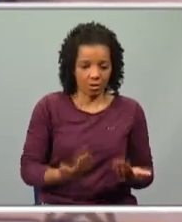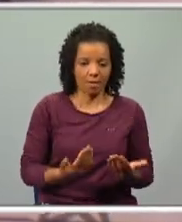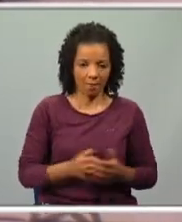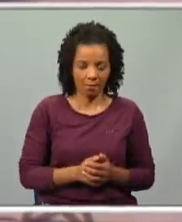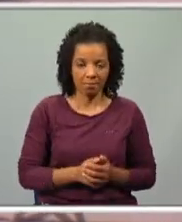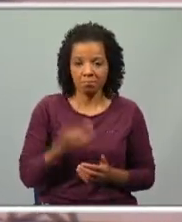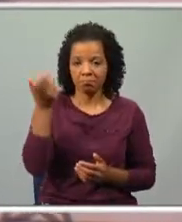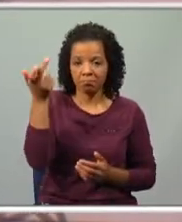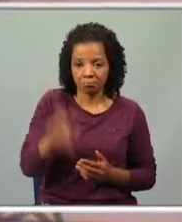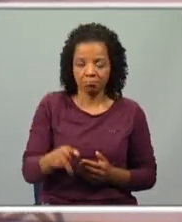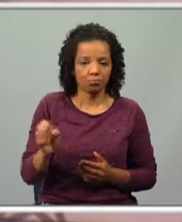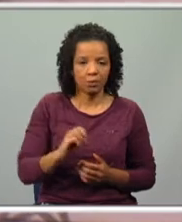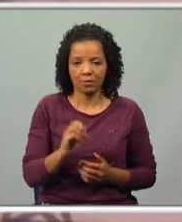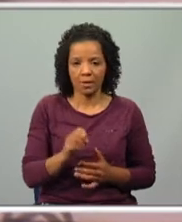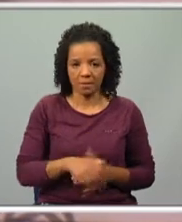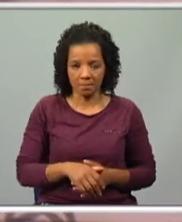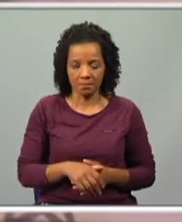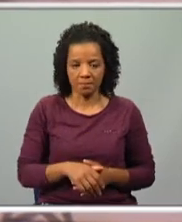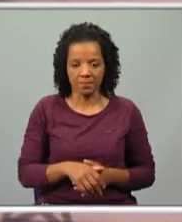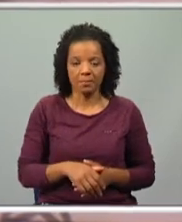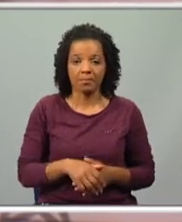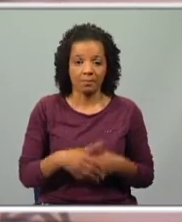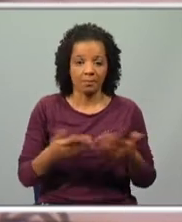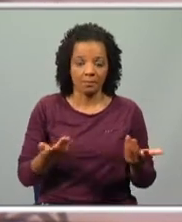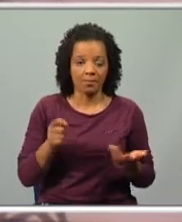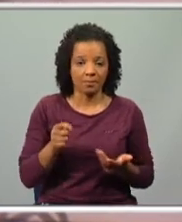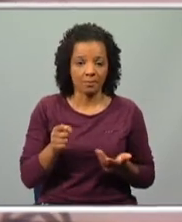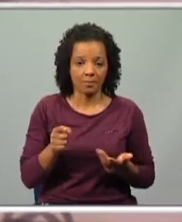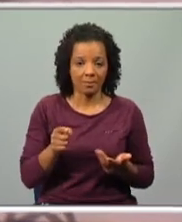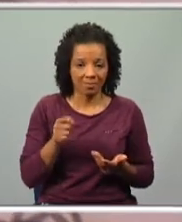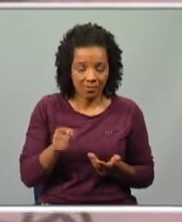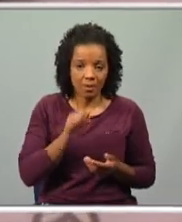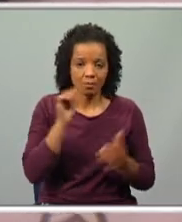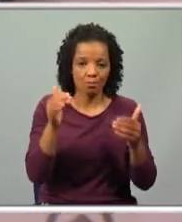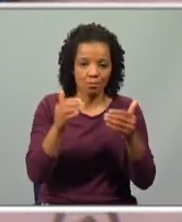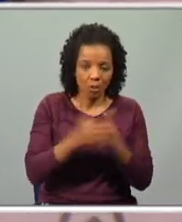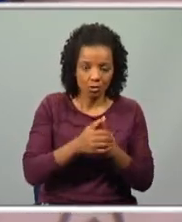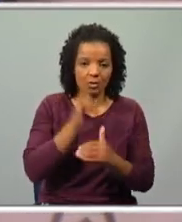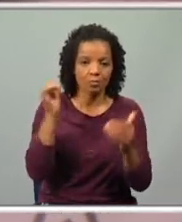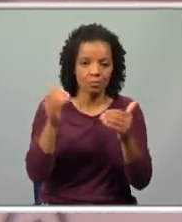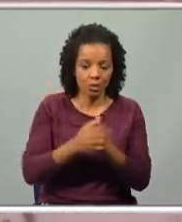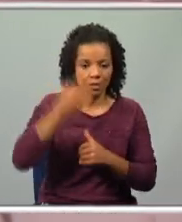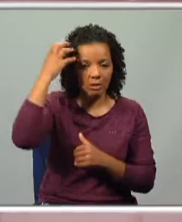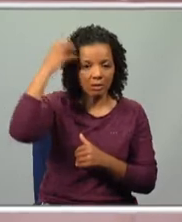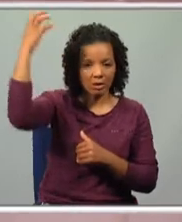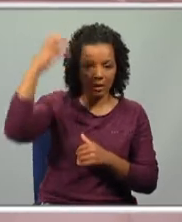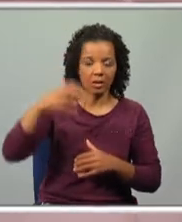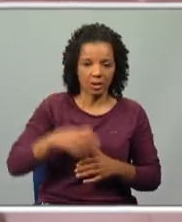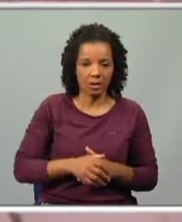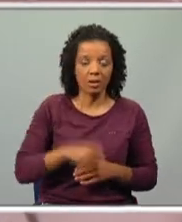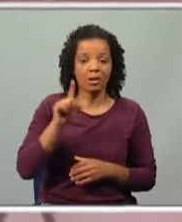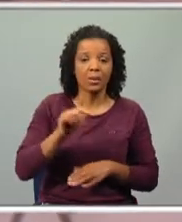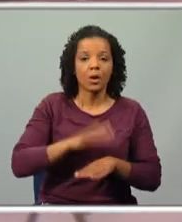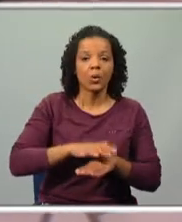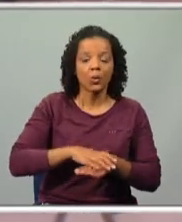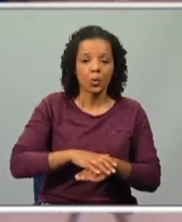que nada disto teria acontecido. E, portanto, é esta morte, é a morte do rei e o